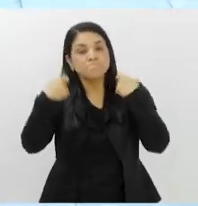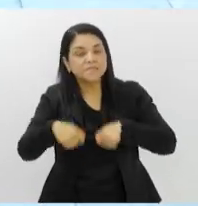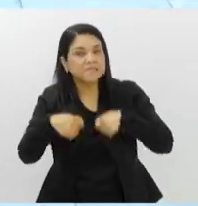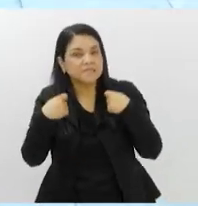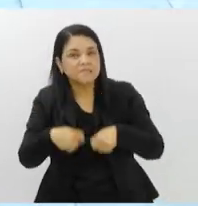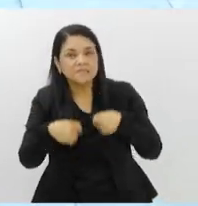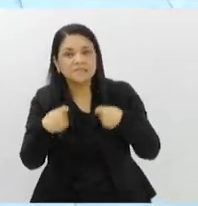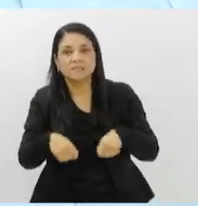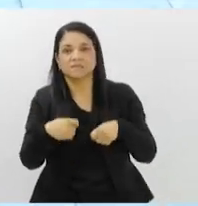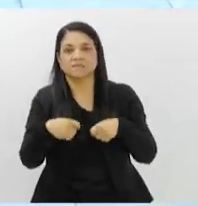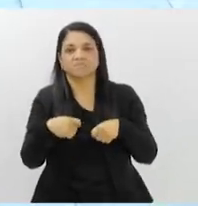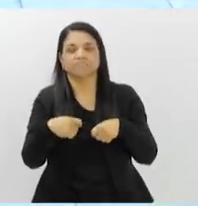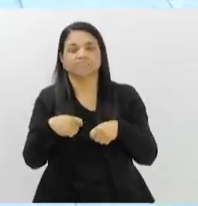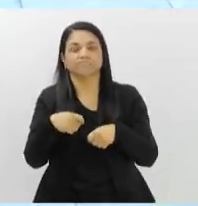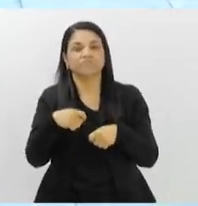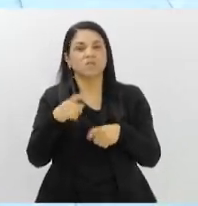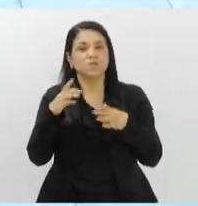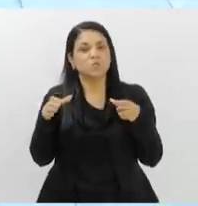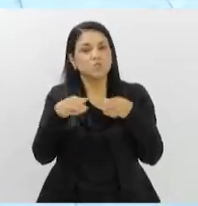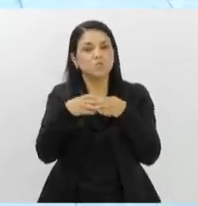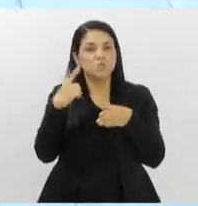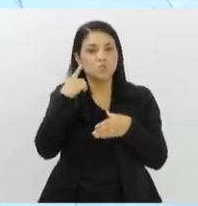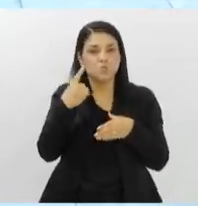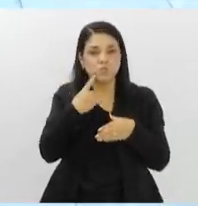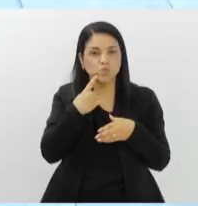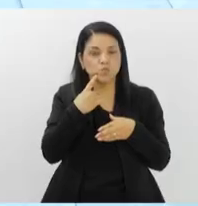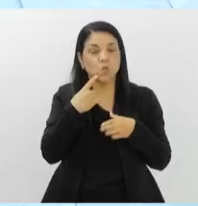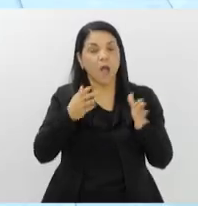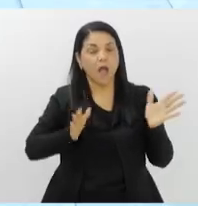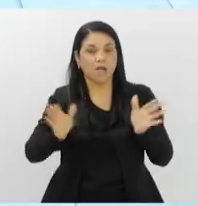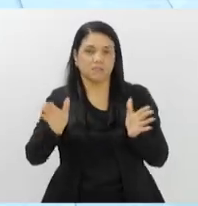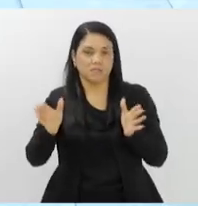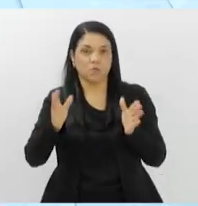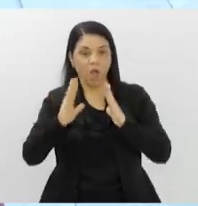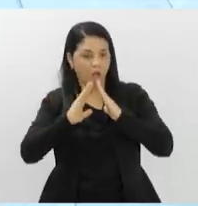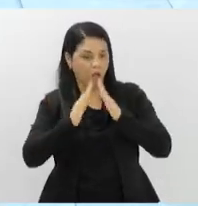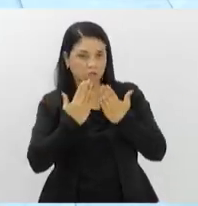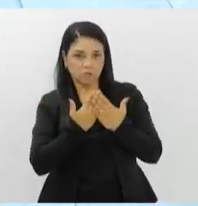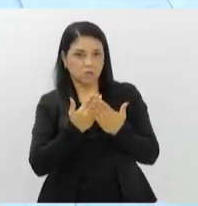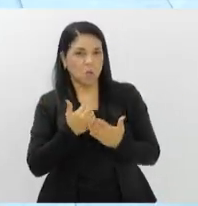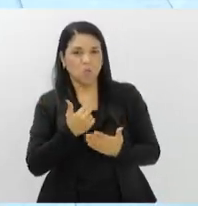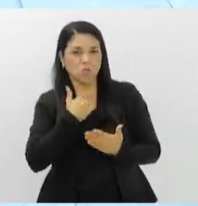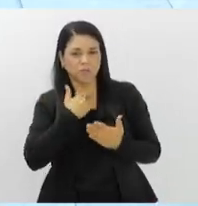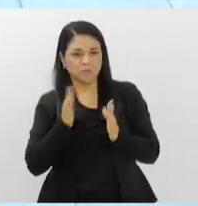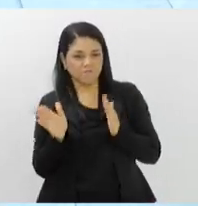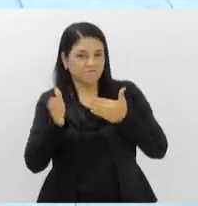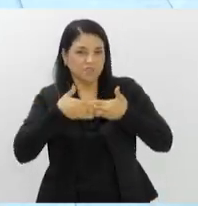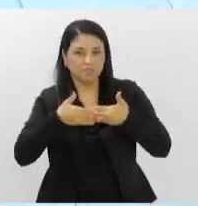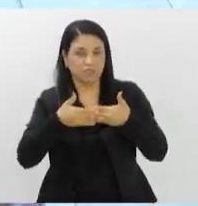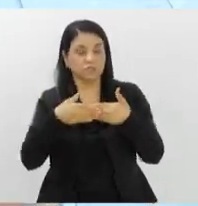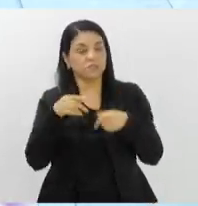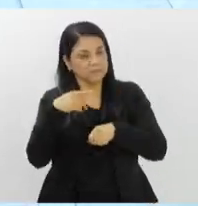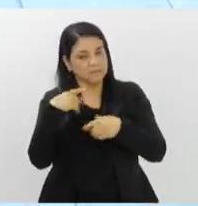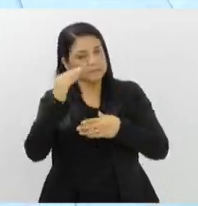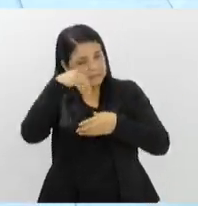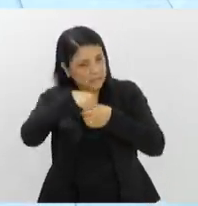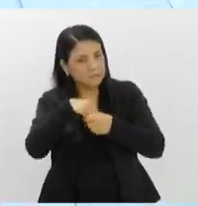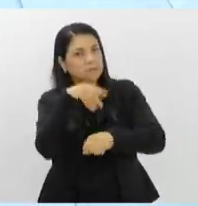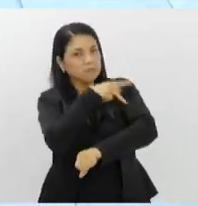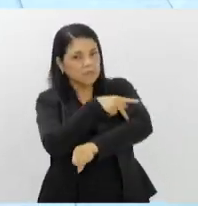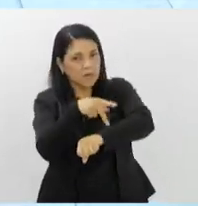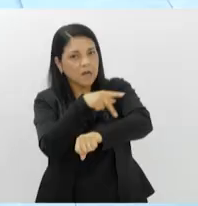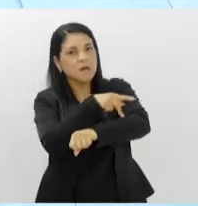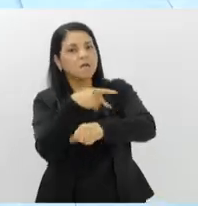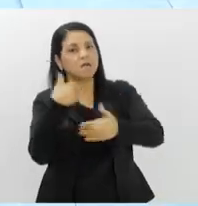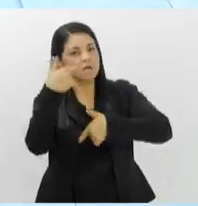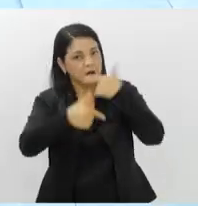que eles tenham esse acesso. A escola não pode ser uma ilha, a gente faz um trabalho lá pedagógico e tal, mas a gente precisa do